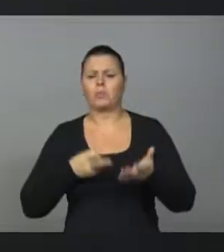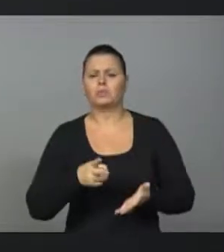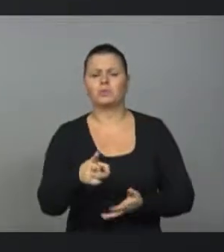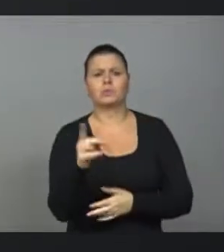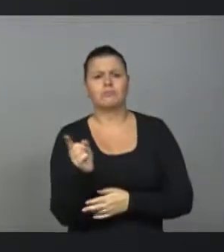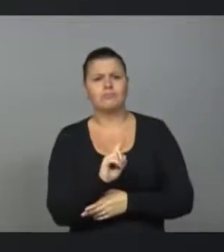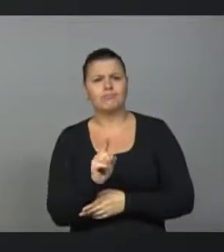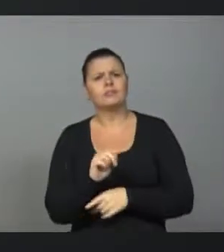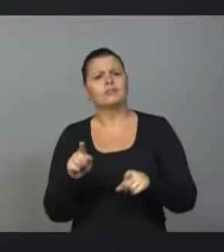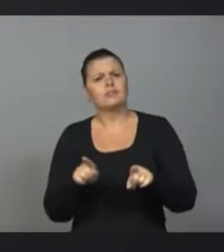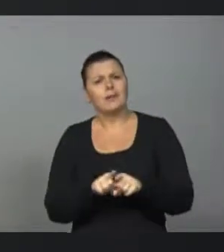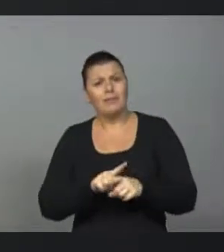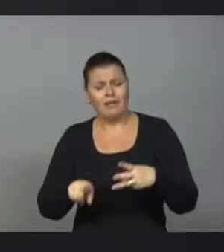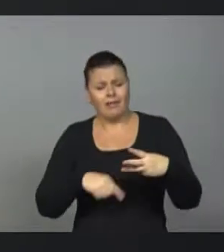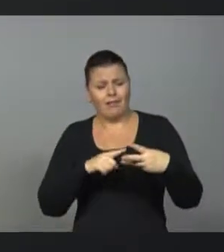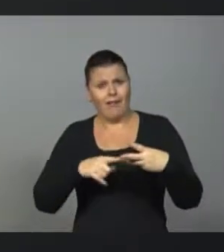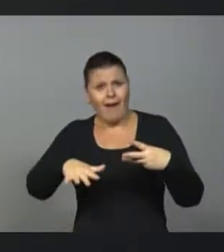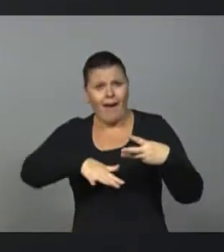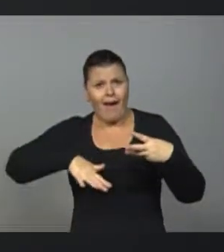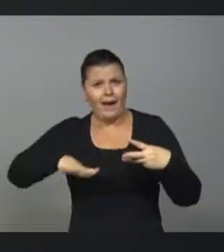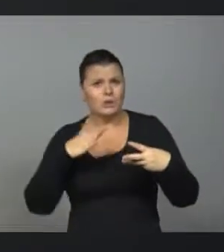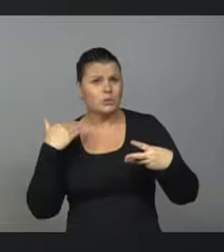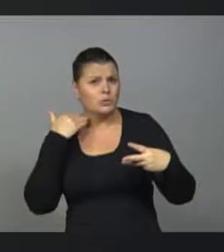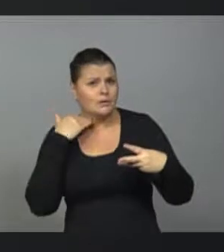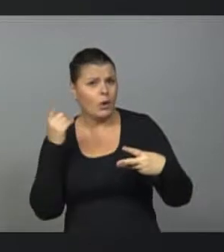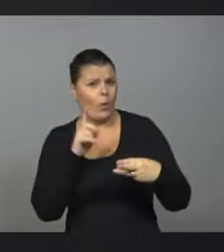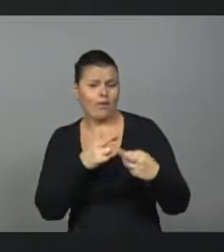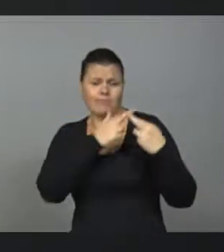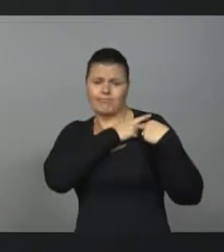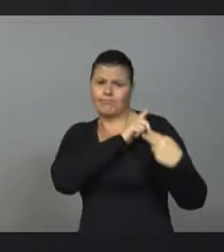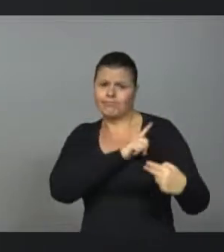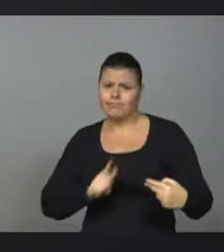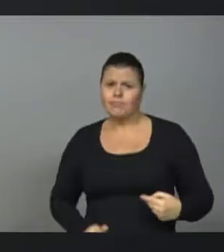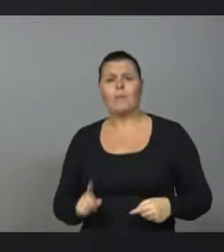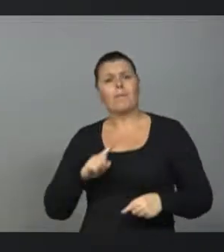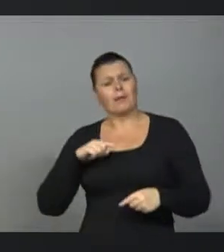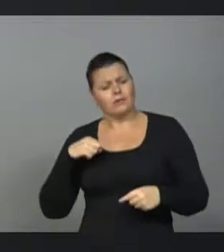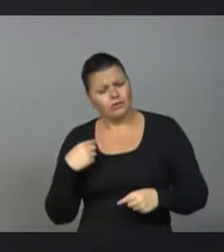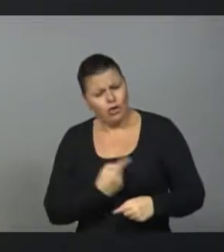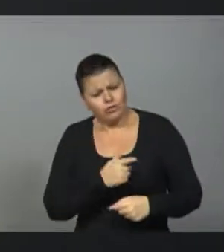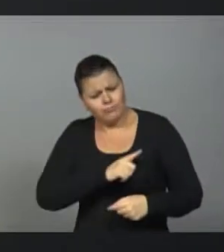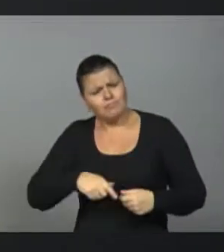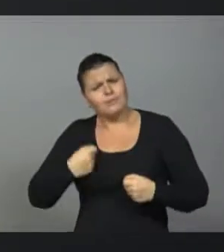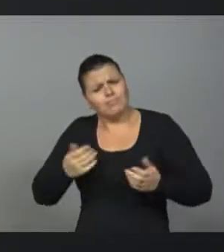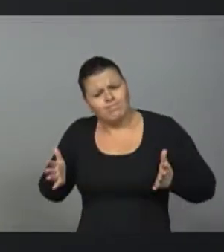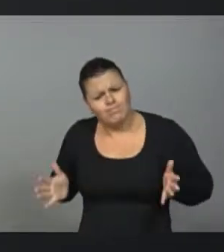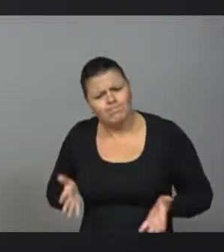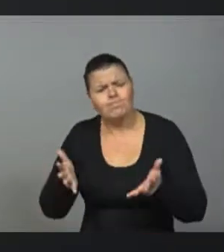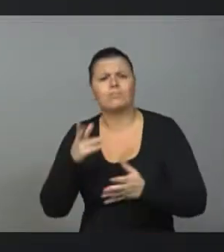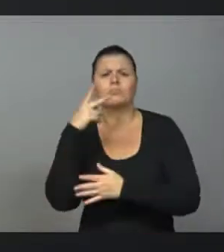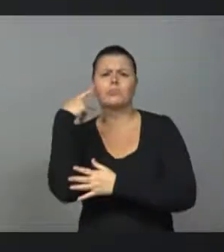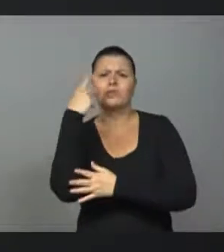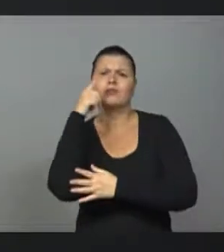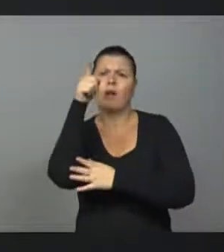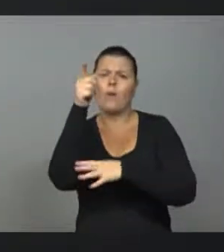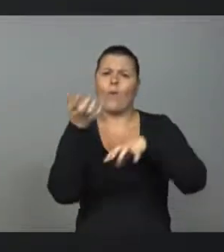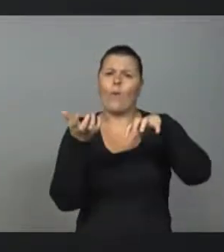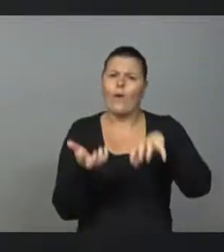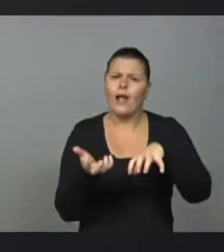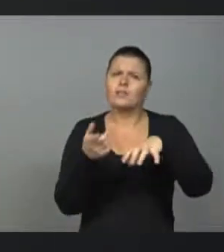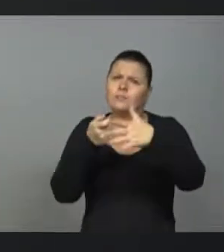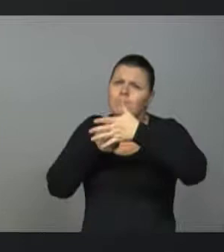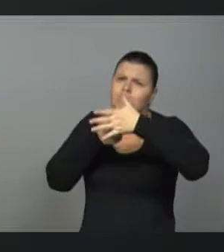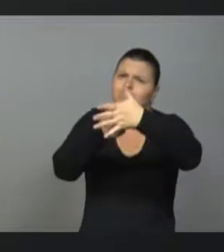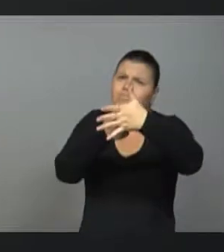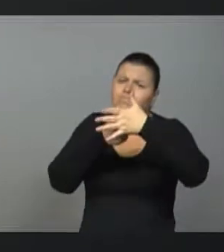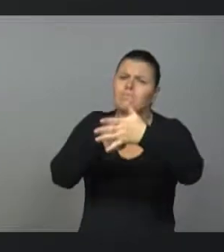atuaram pela judicial, que não é função do governo, mas que ele tem o dever cívico de mobilizar as forças políticas no Congresso Nacional para pressionar o Congresso pela